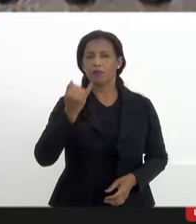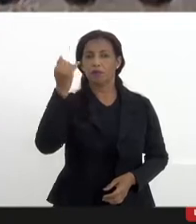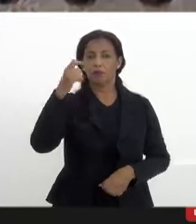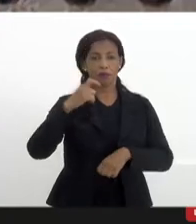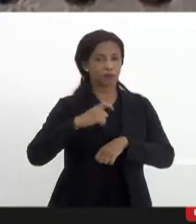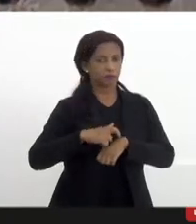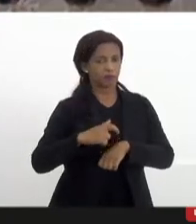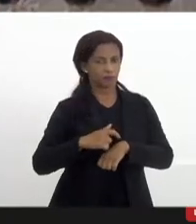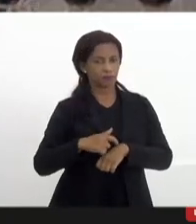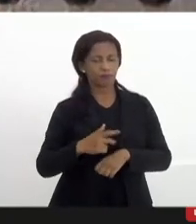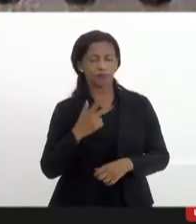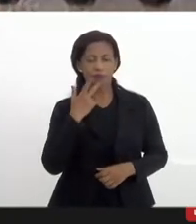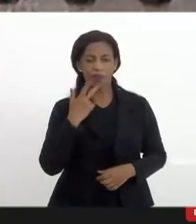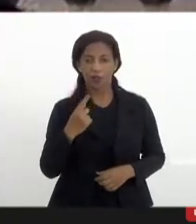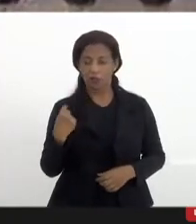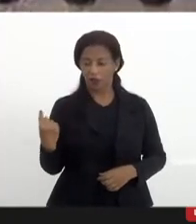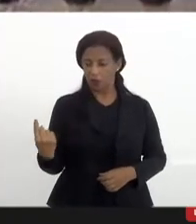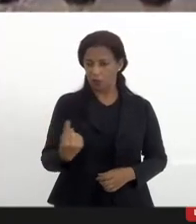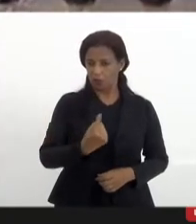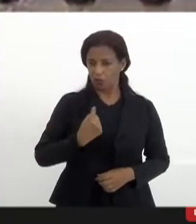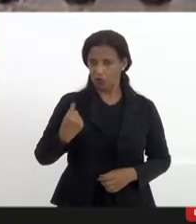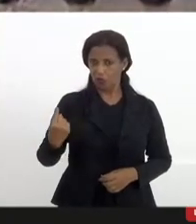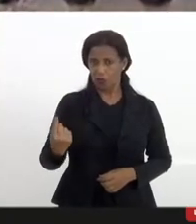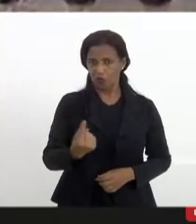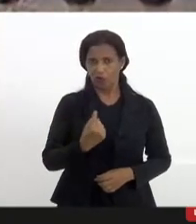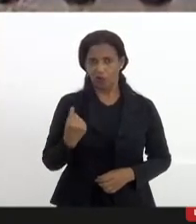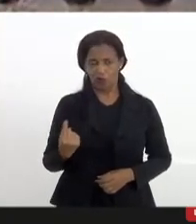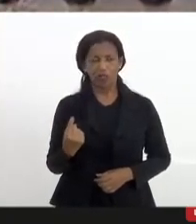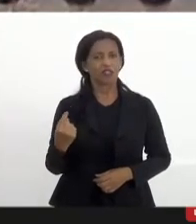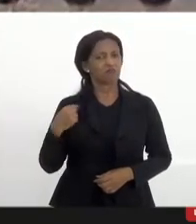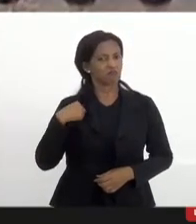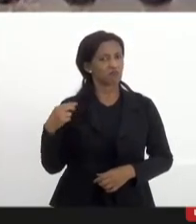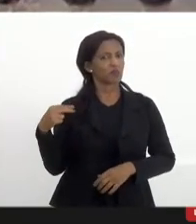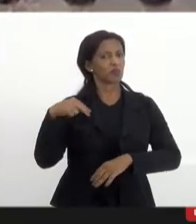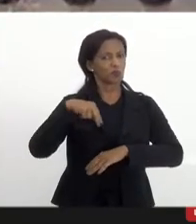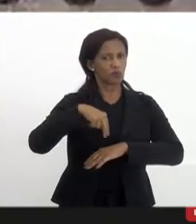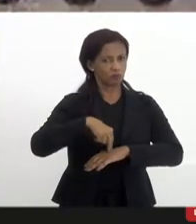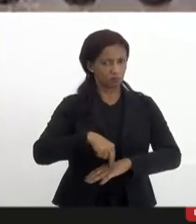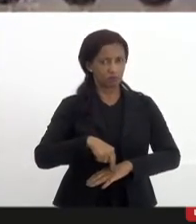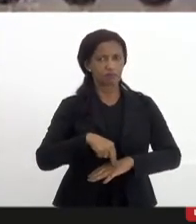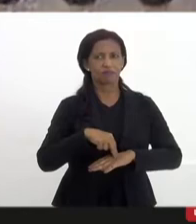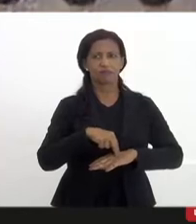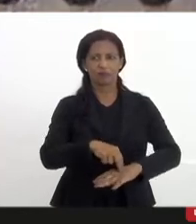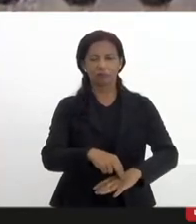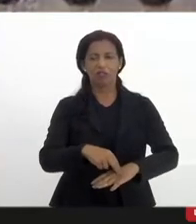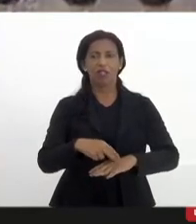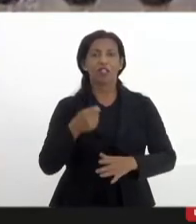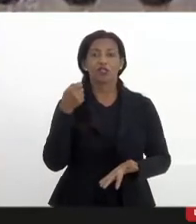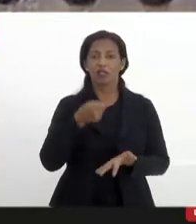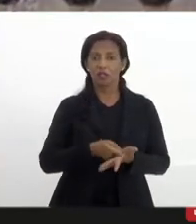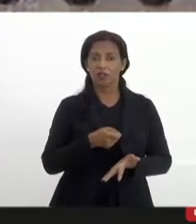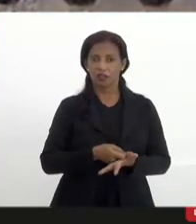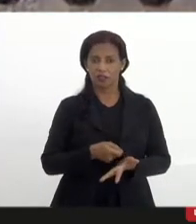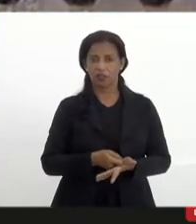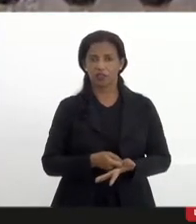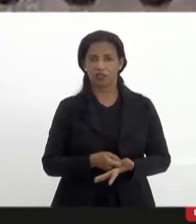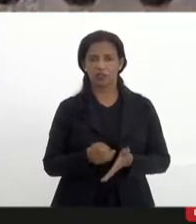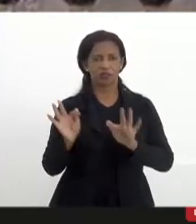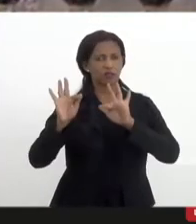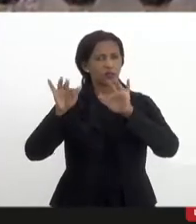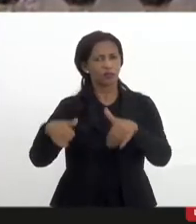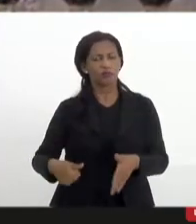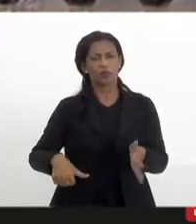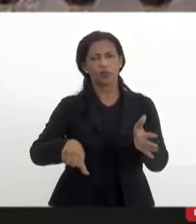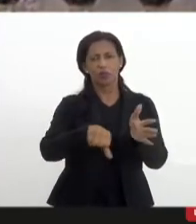momento e eu falo nós me reivindicando nesse lugar de garantir o fim da